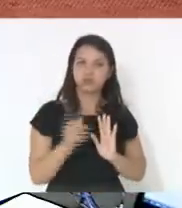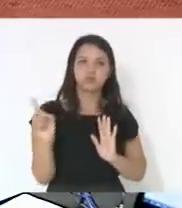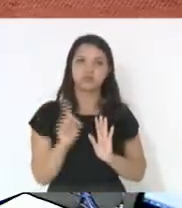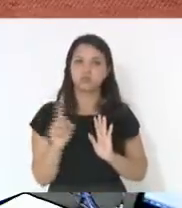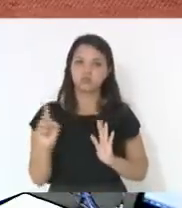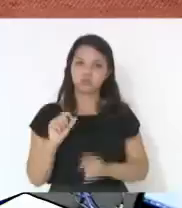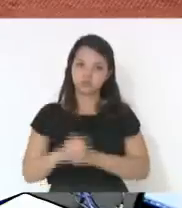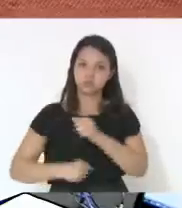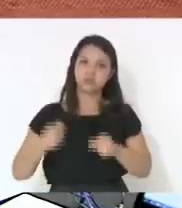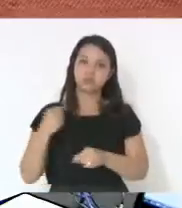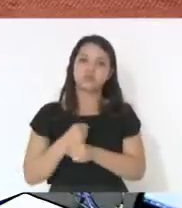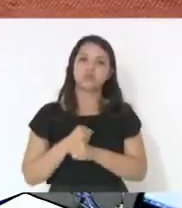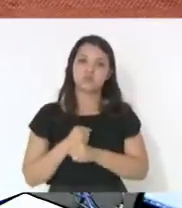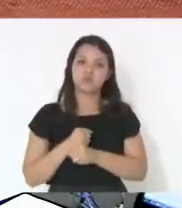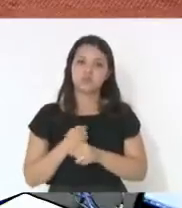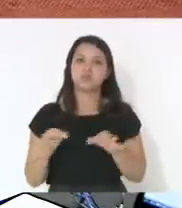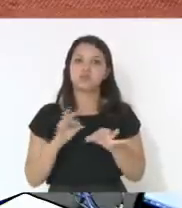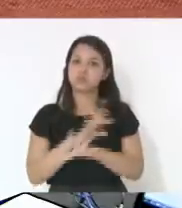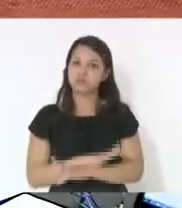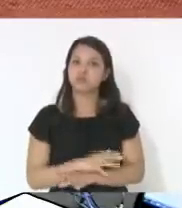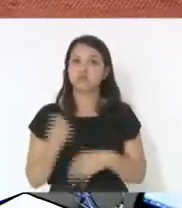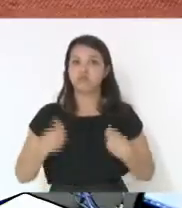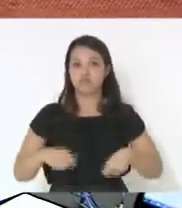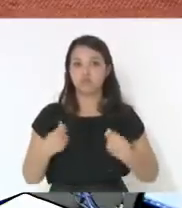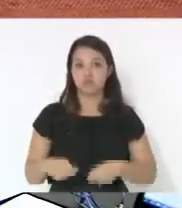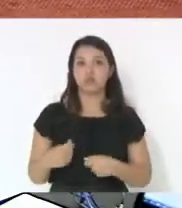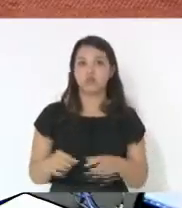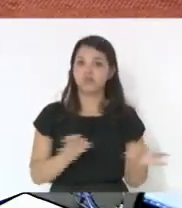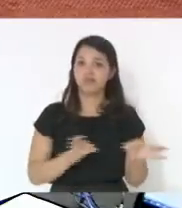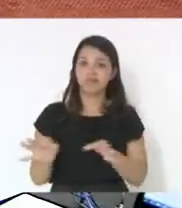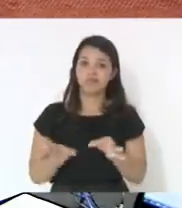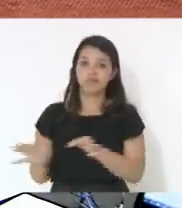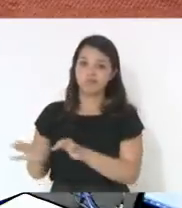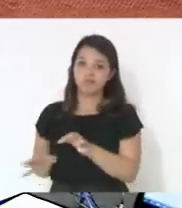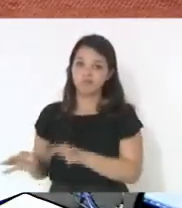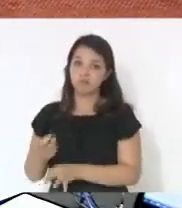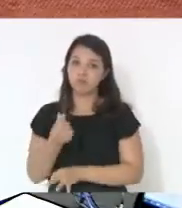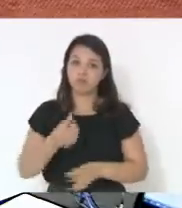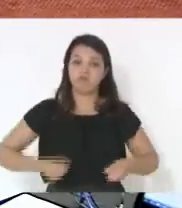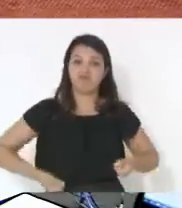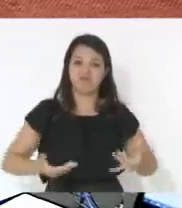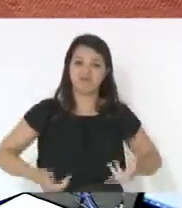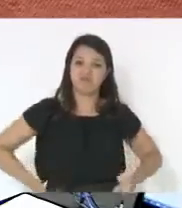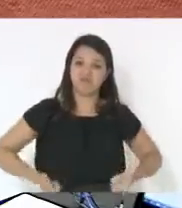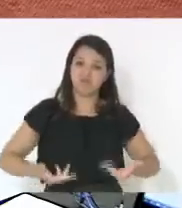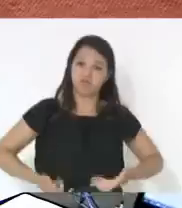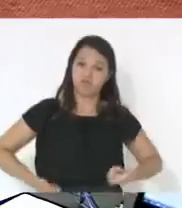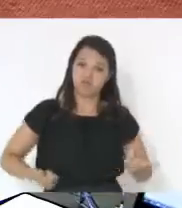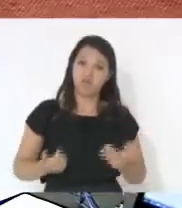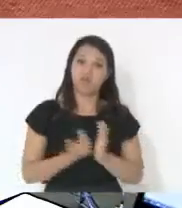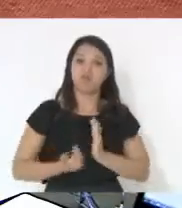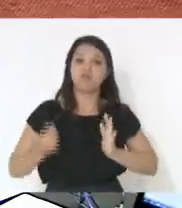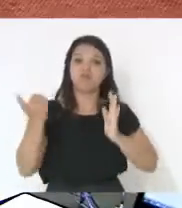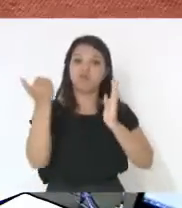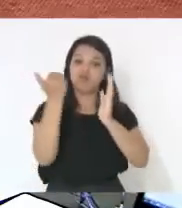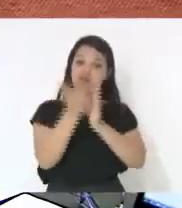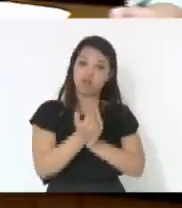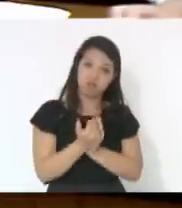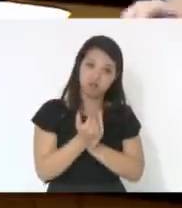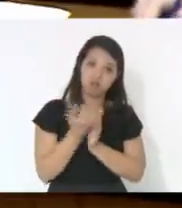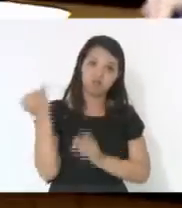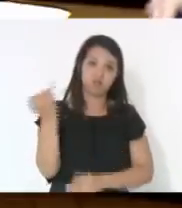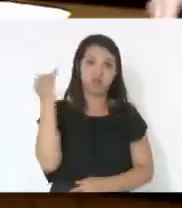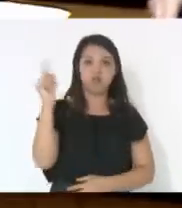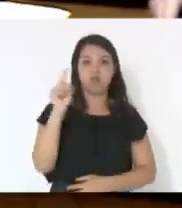ano um problema que terá que ser resolvido. No final do ano você gasta mal, você gera despesas desnecessárias e não se dá aos agentes